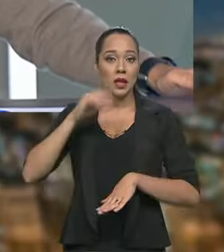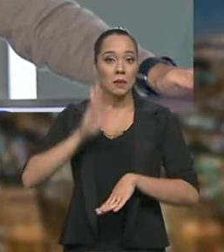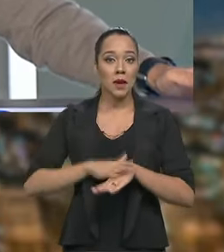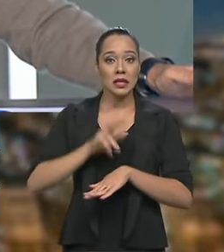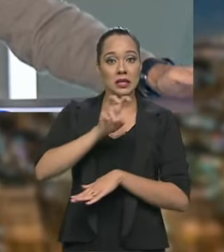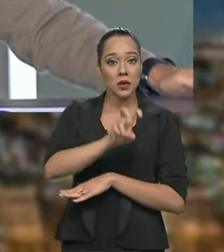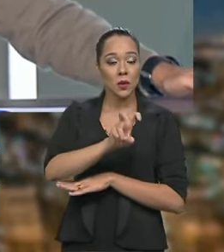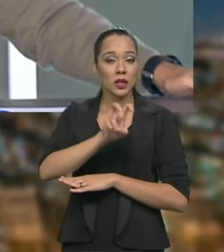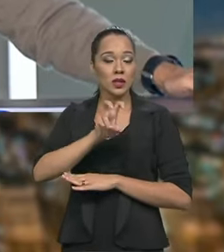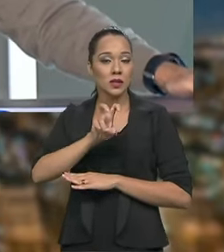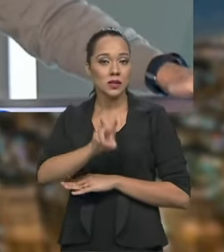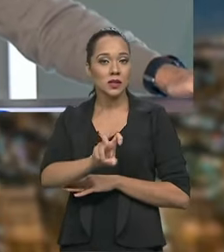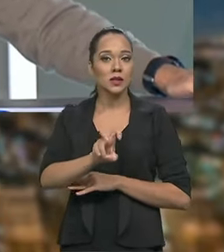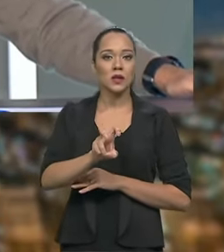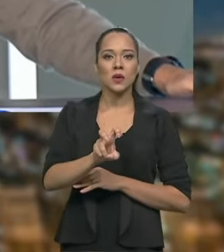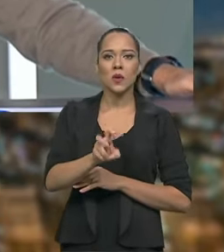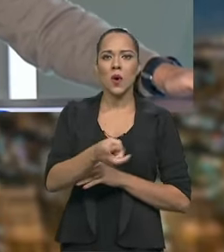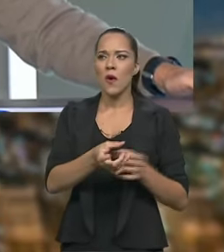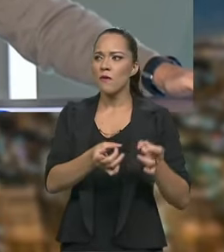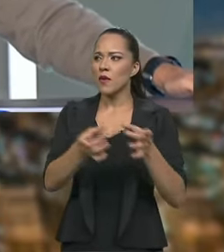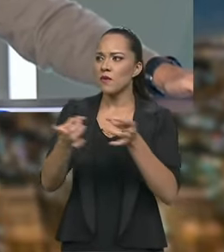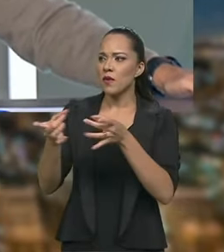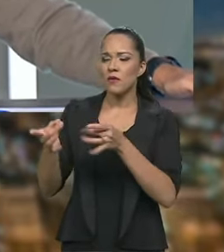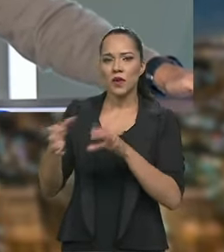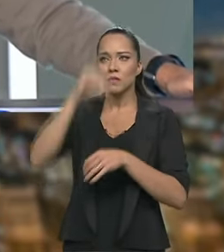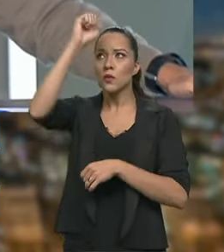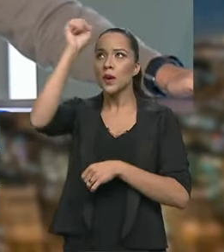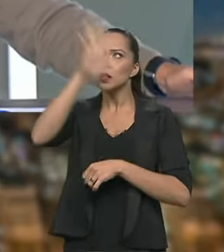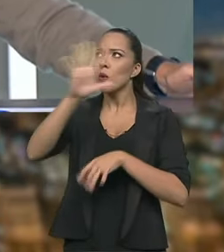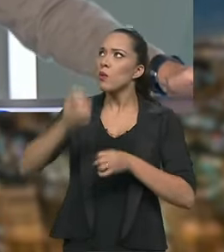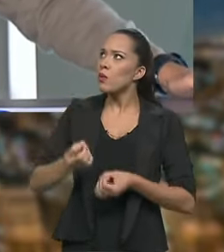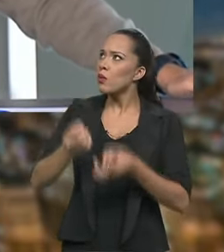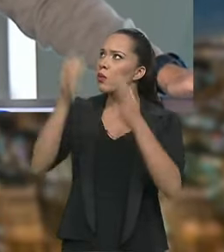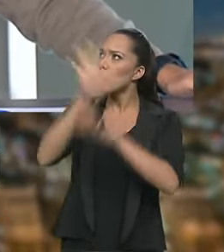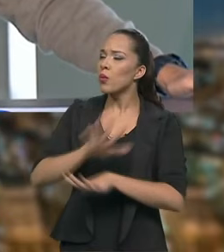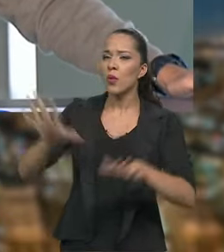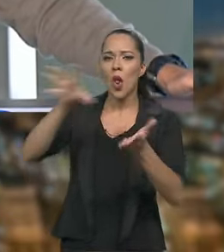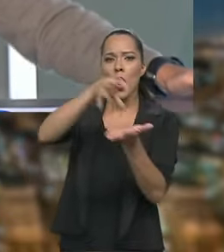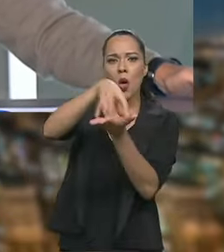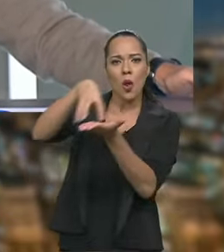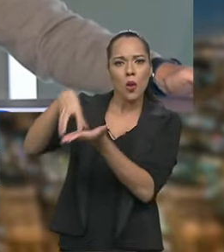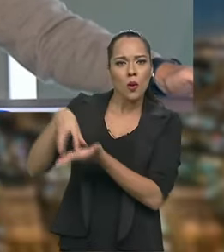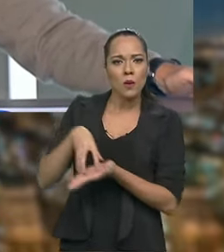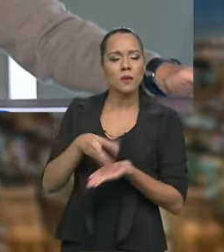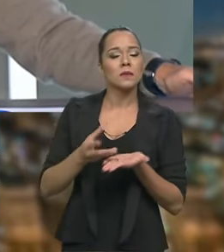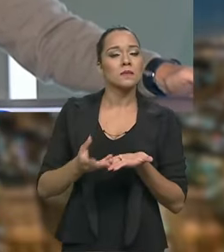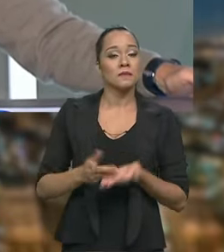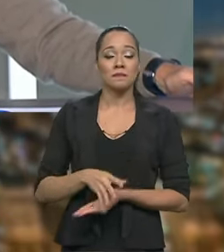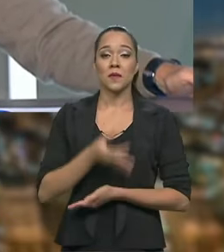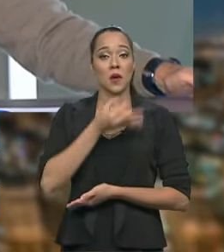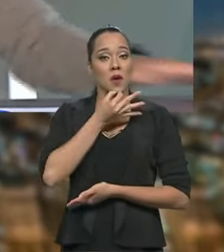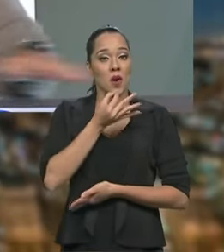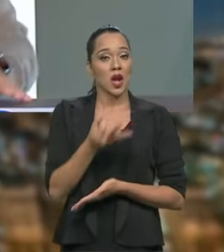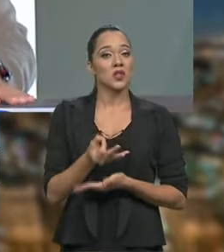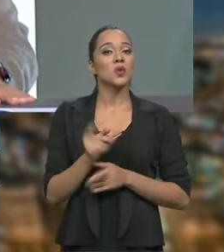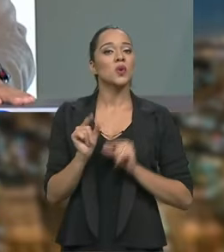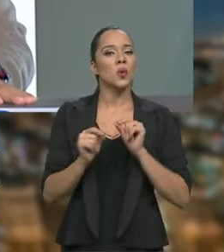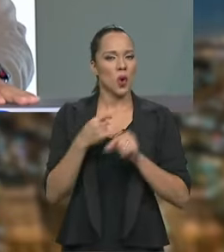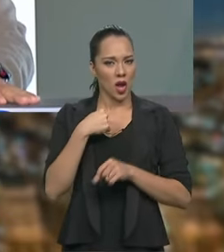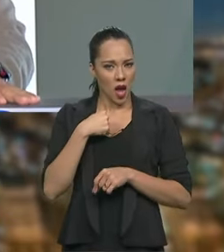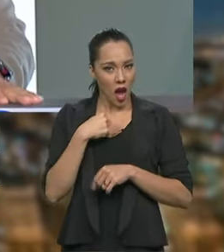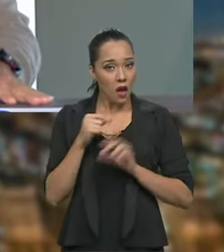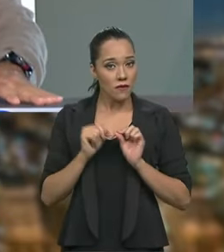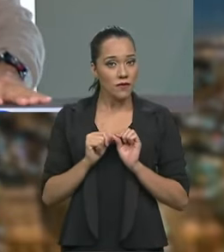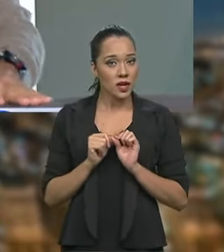55 revendas espalhadas no Brasil inteiro. Sabe, eu acho que o que eu fiz